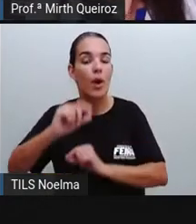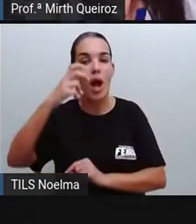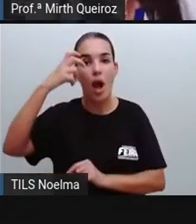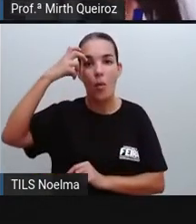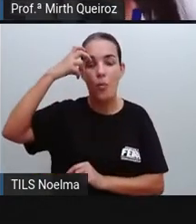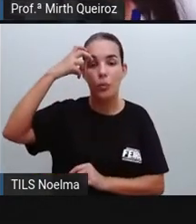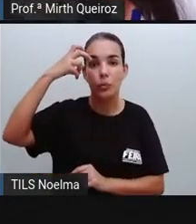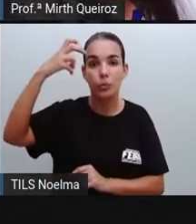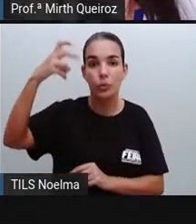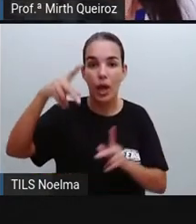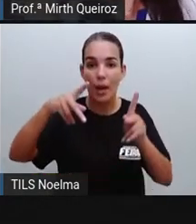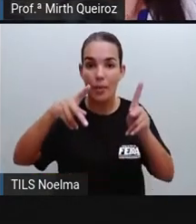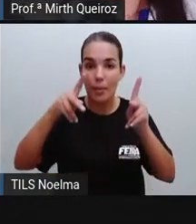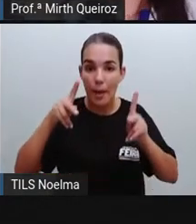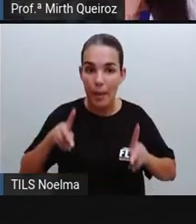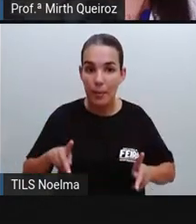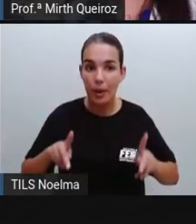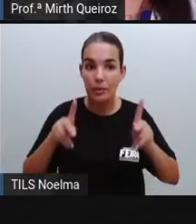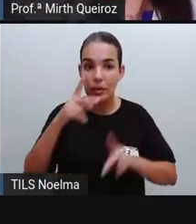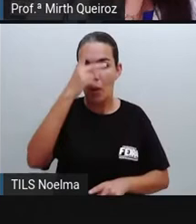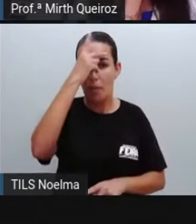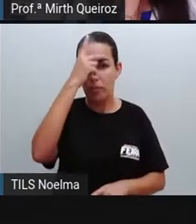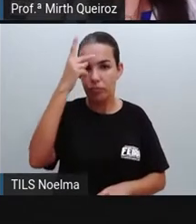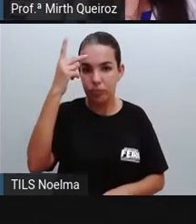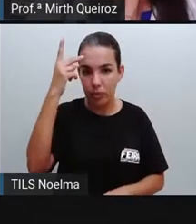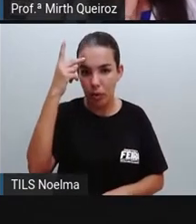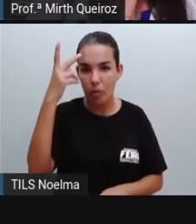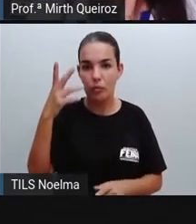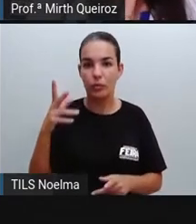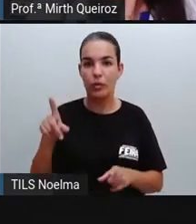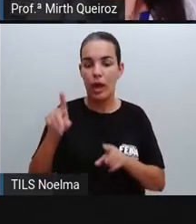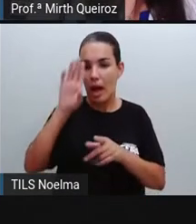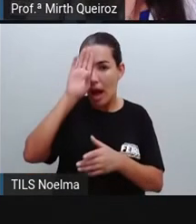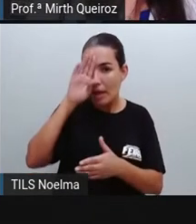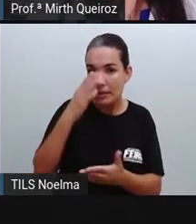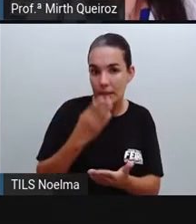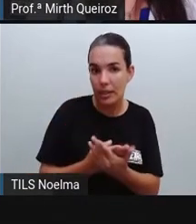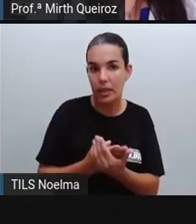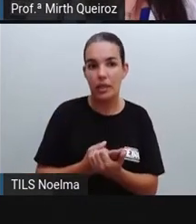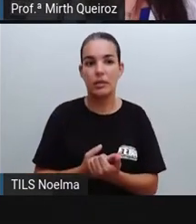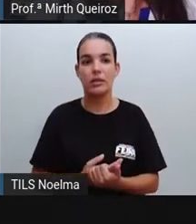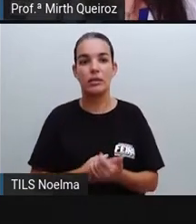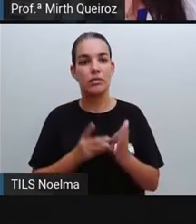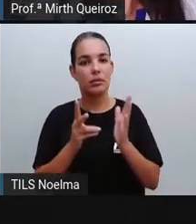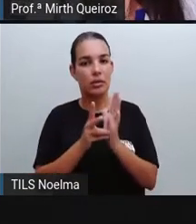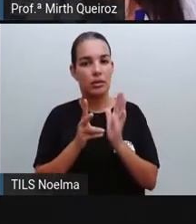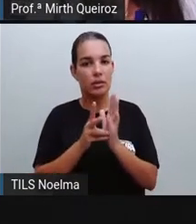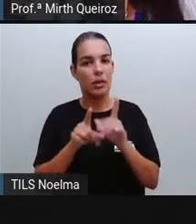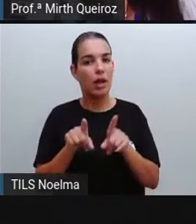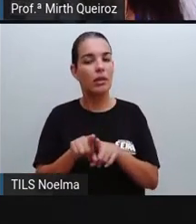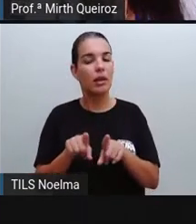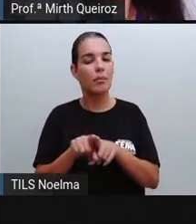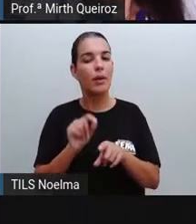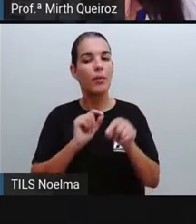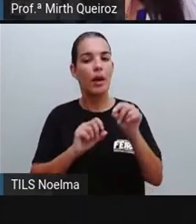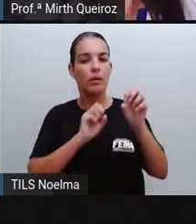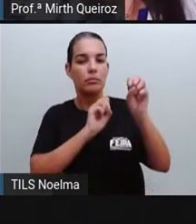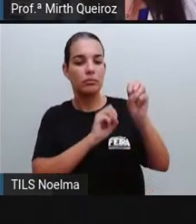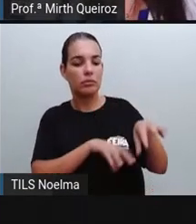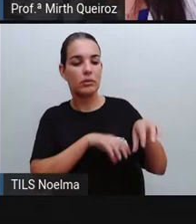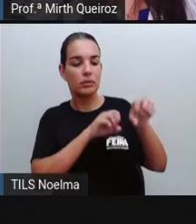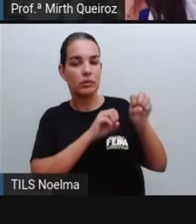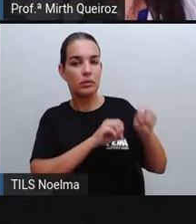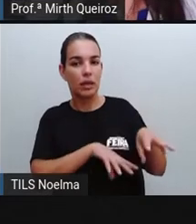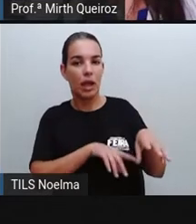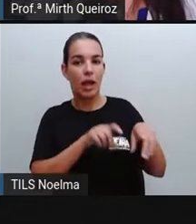Com histórias de crenças do povo indígena. E com a intenção de educar e